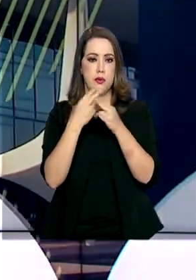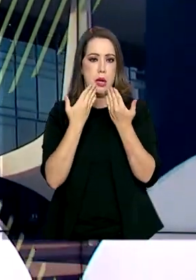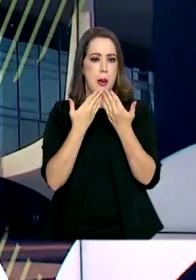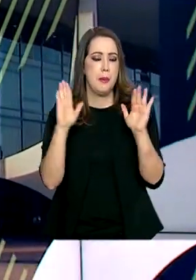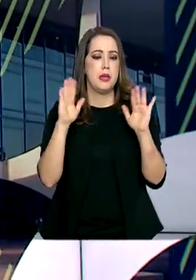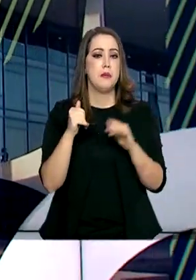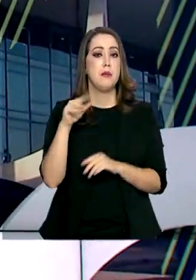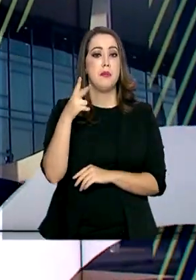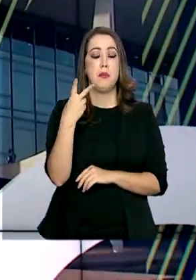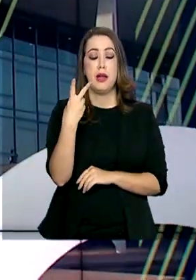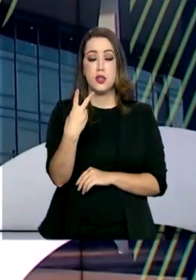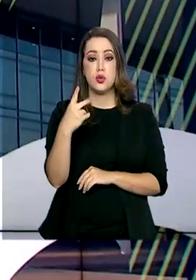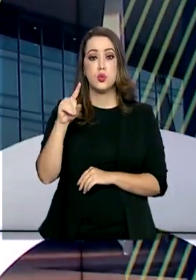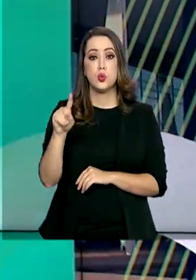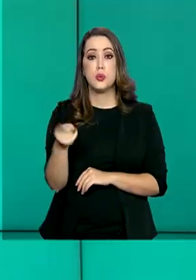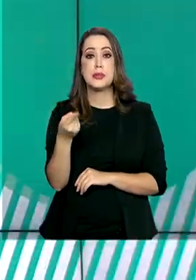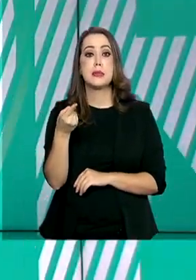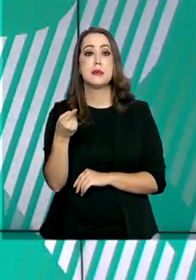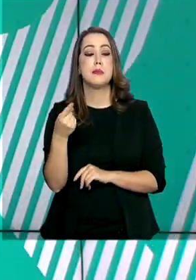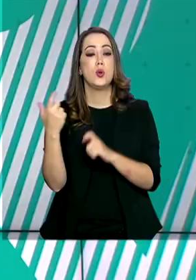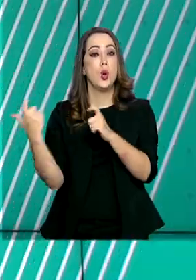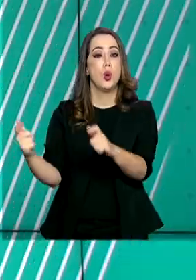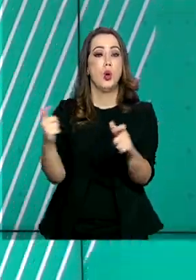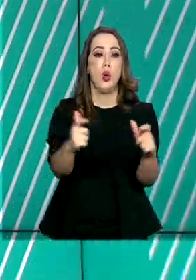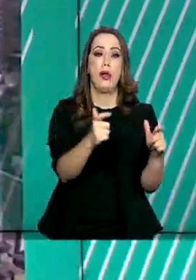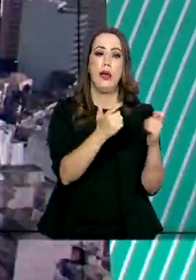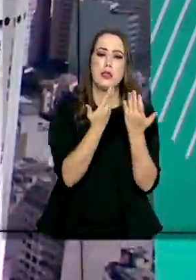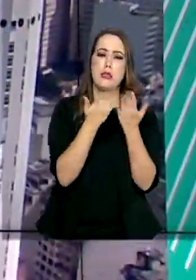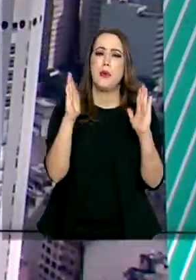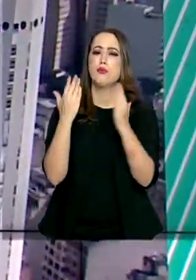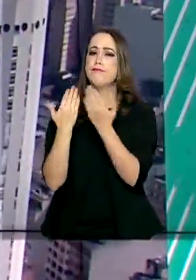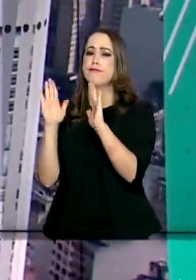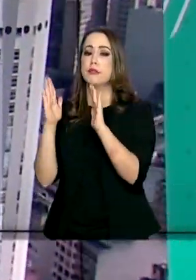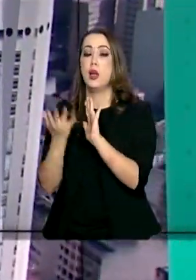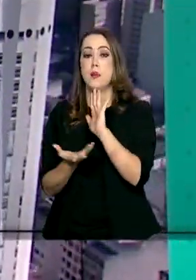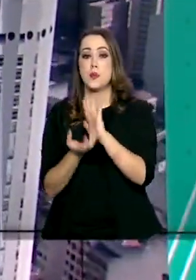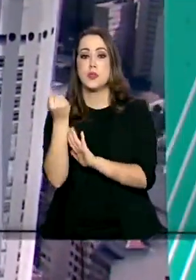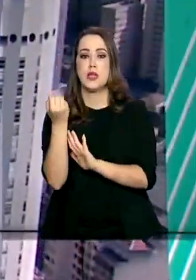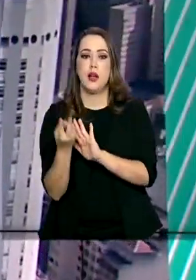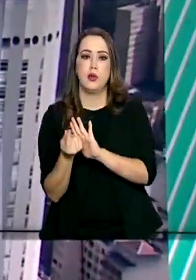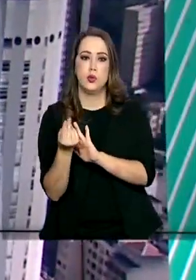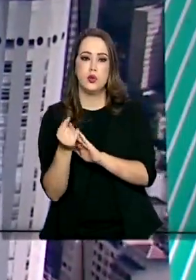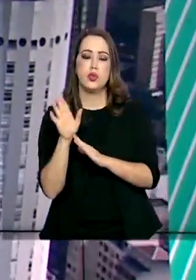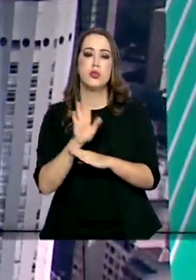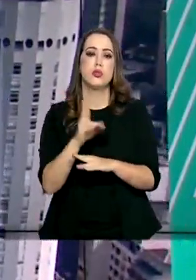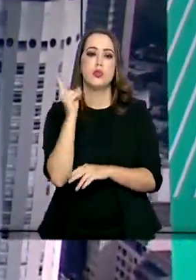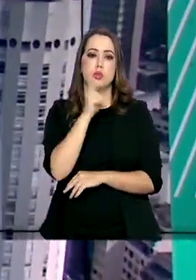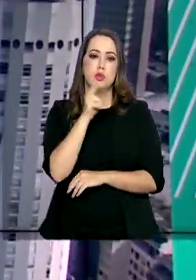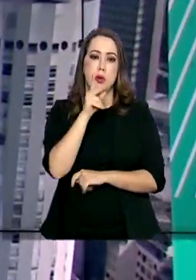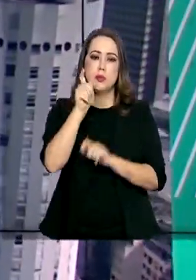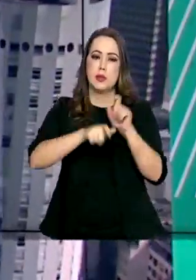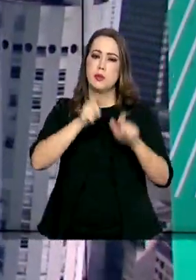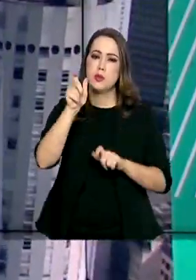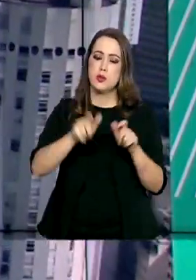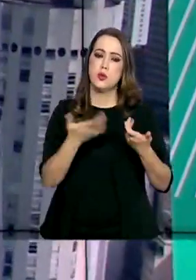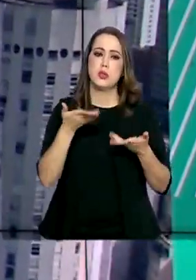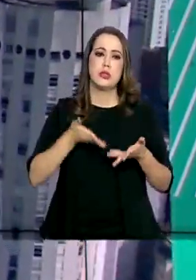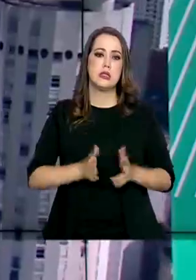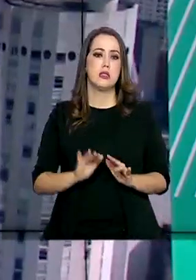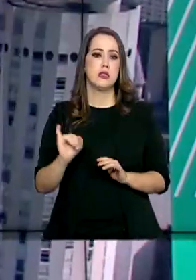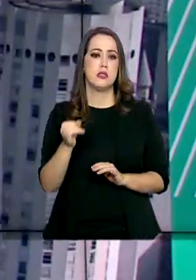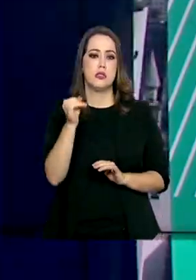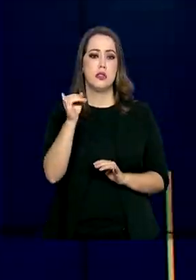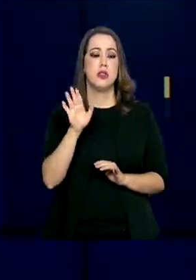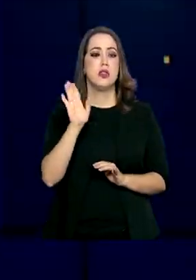vai abrir mais de 2.200 agências para o saque em espécie do auxílio emergencial para aqueles beneficiários nascidos